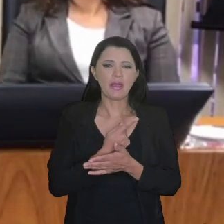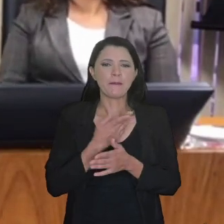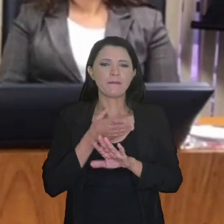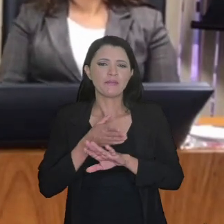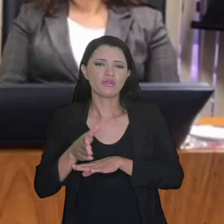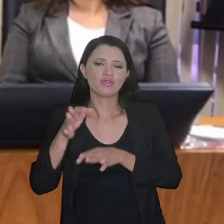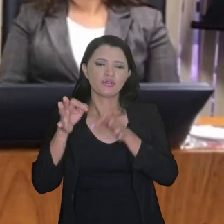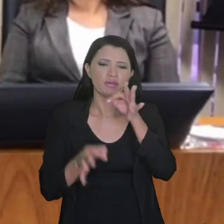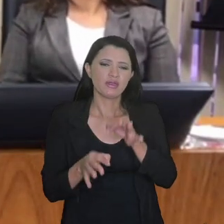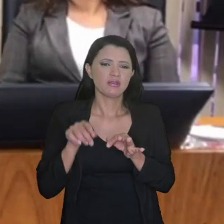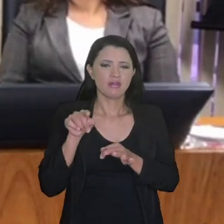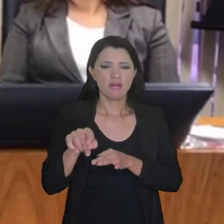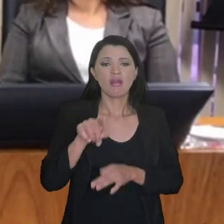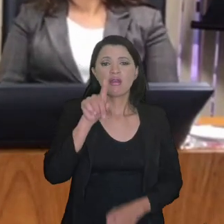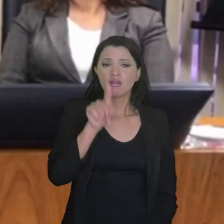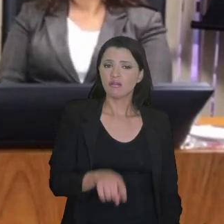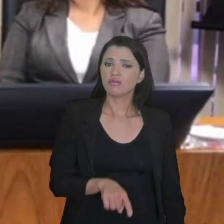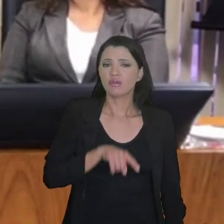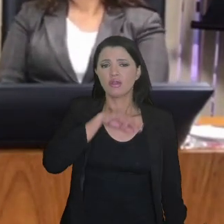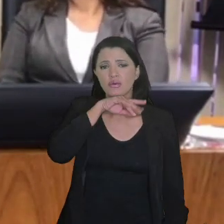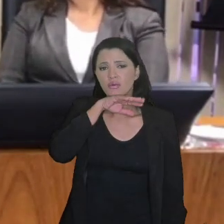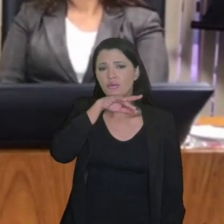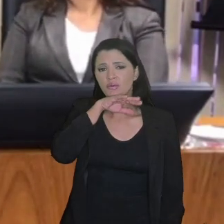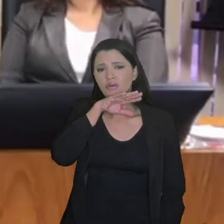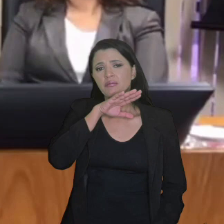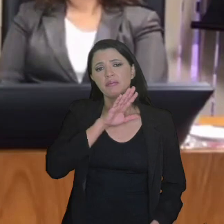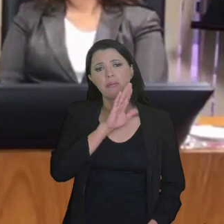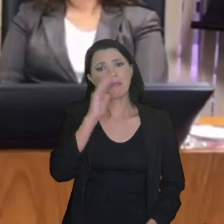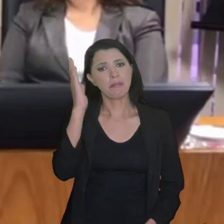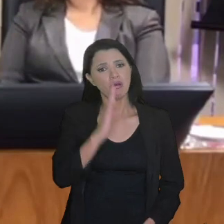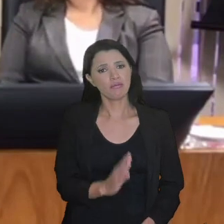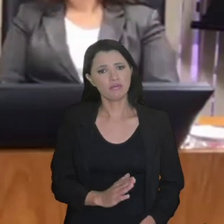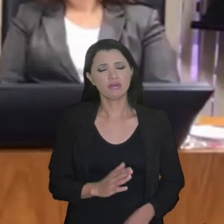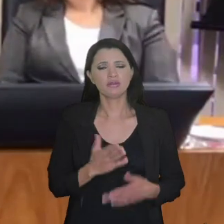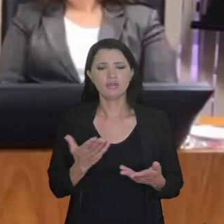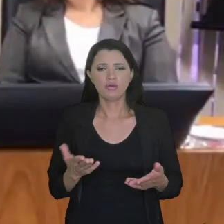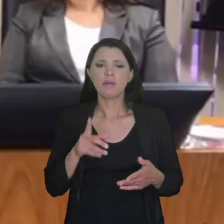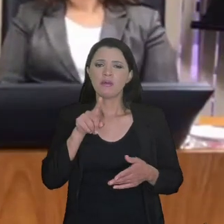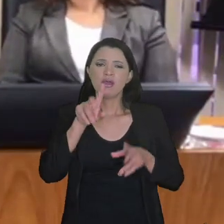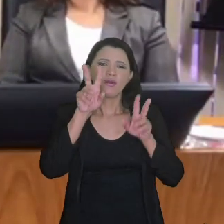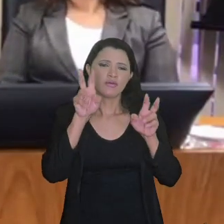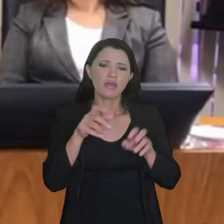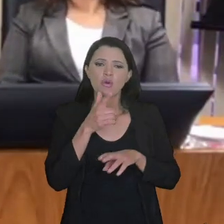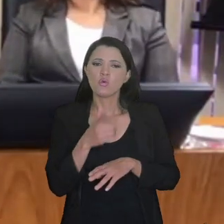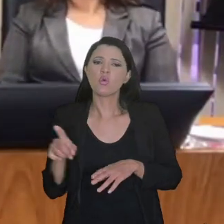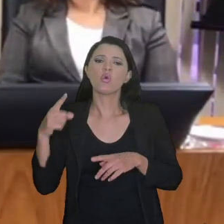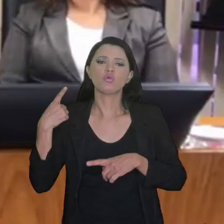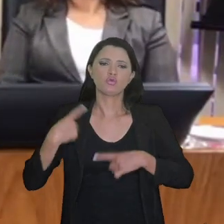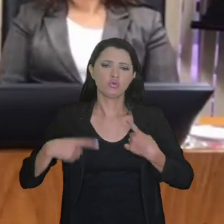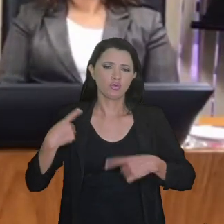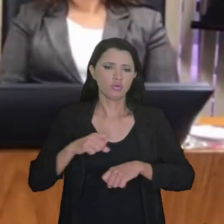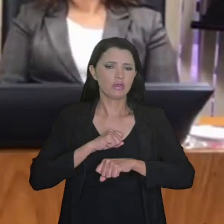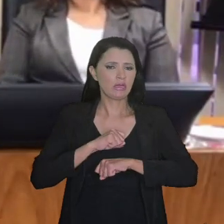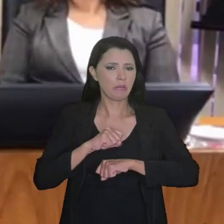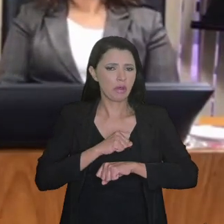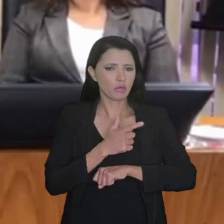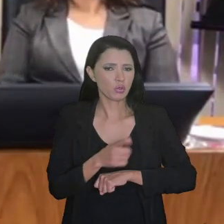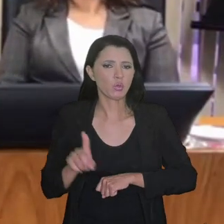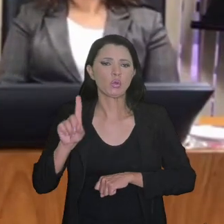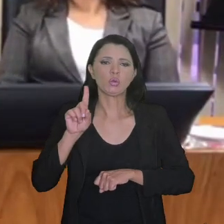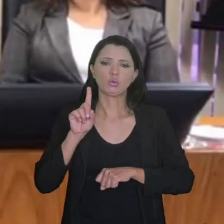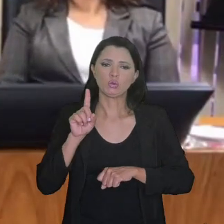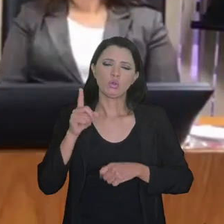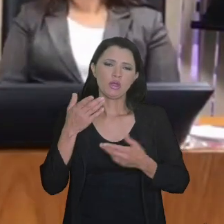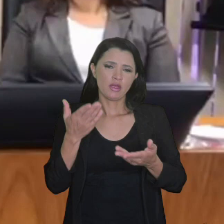pedido caísse nesse ou naquele juiz, o que é ruim em todo para o país. Mas esse é um tema para um outro